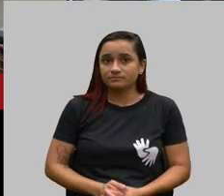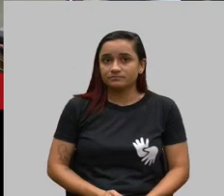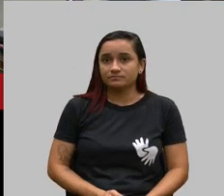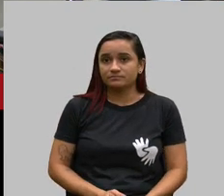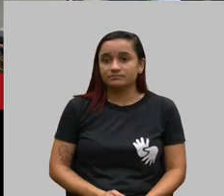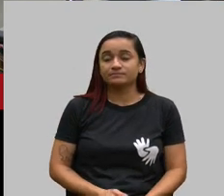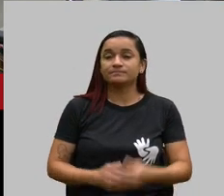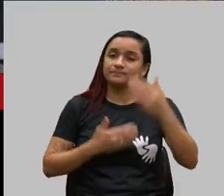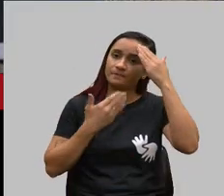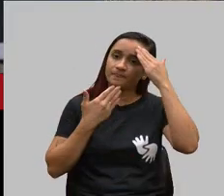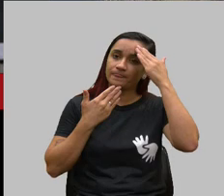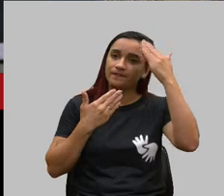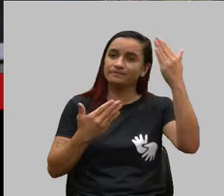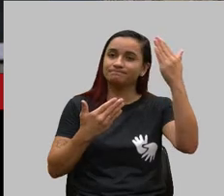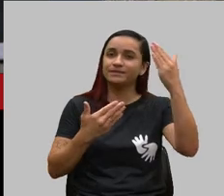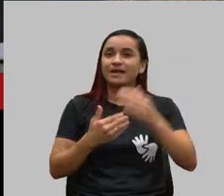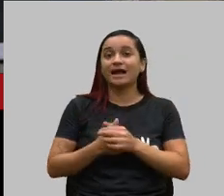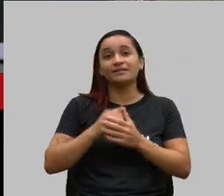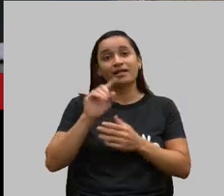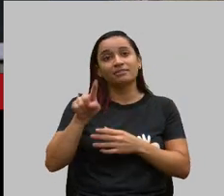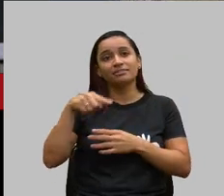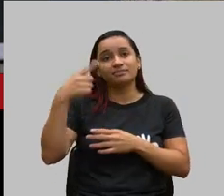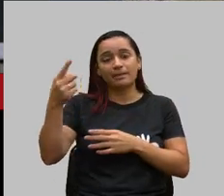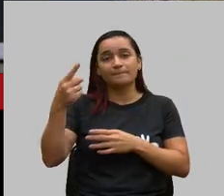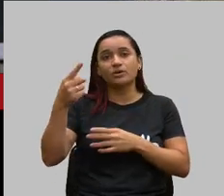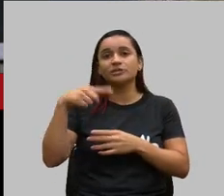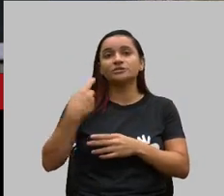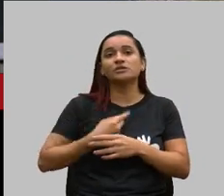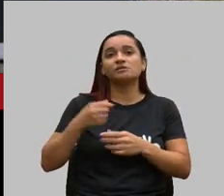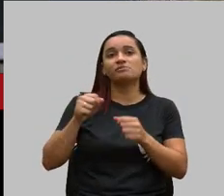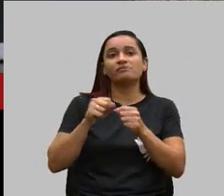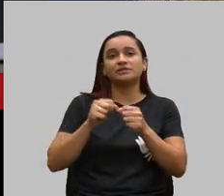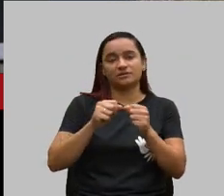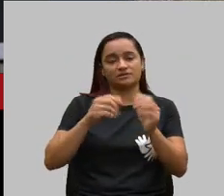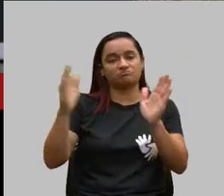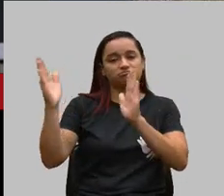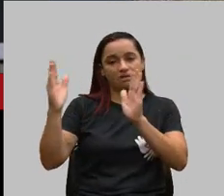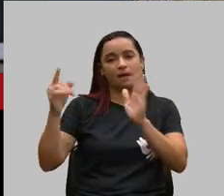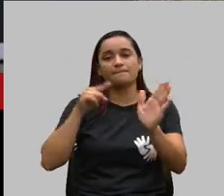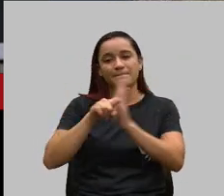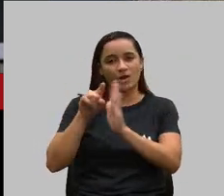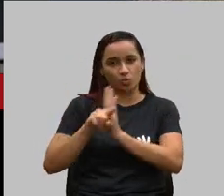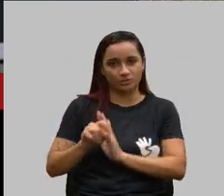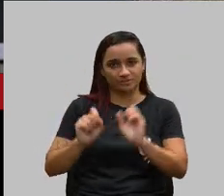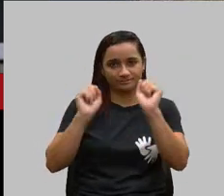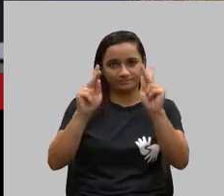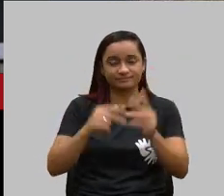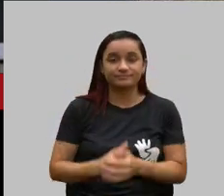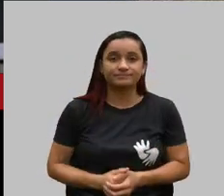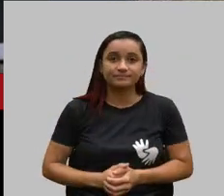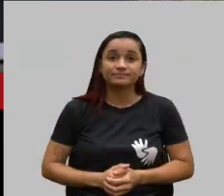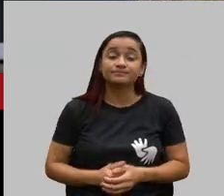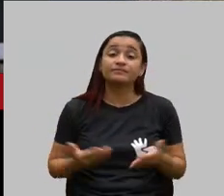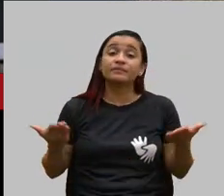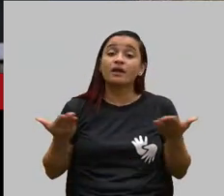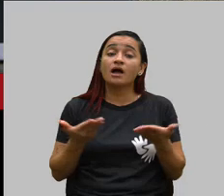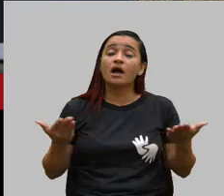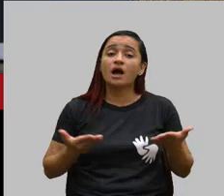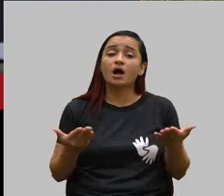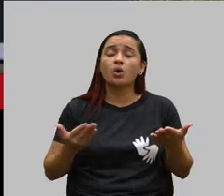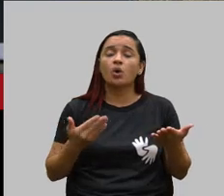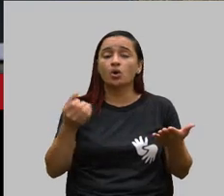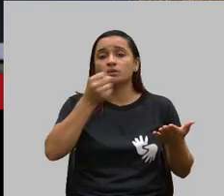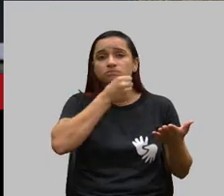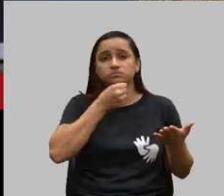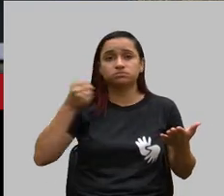Obrigada, depois nós vamos passar para a fase das perguntas. Queria passar agora a palavra